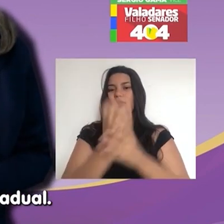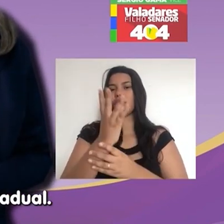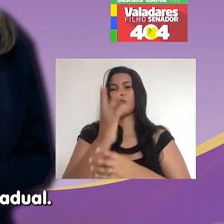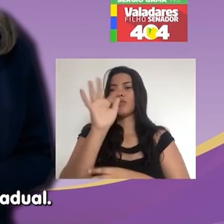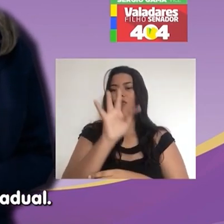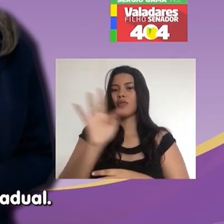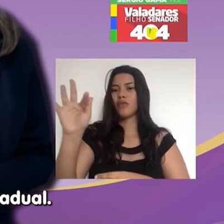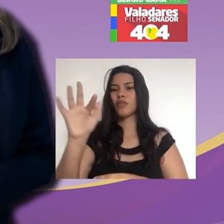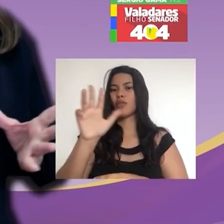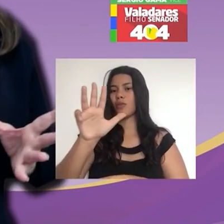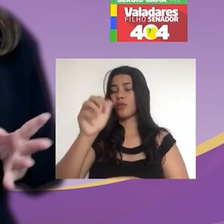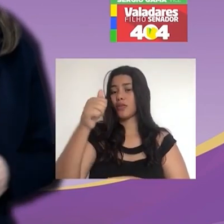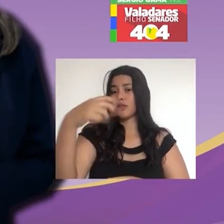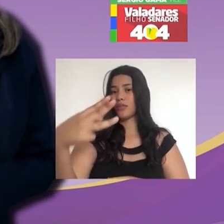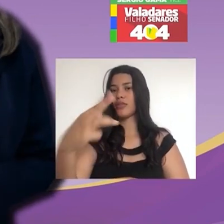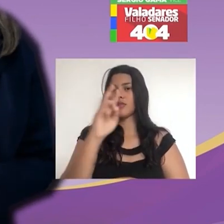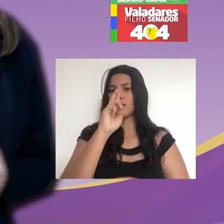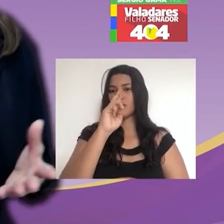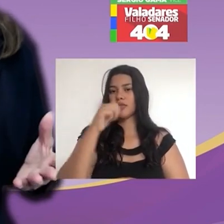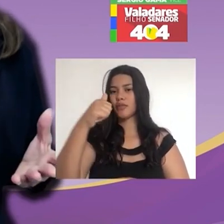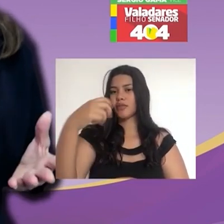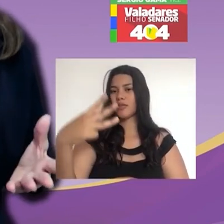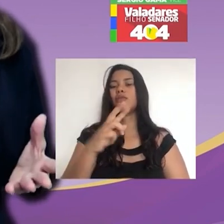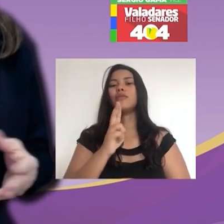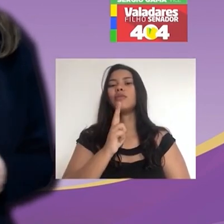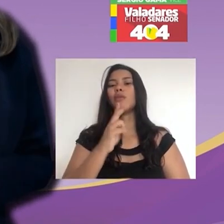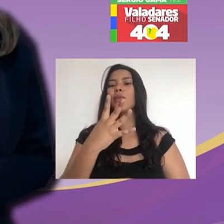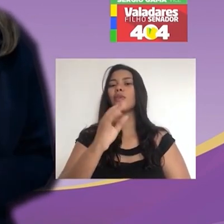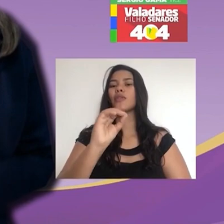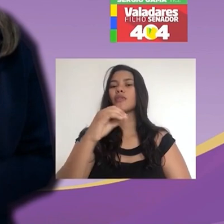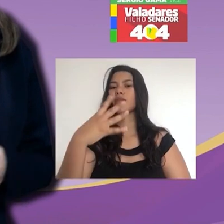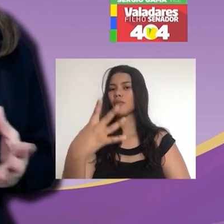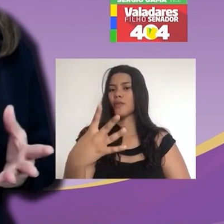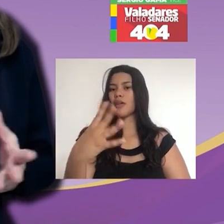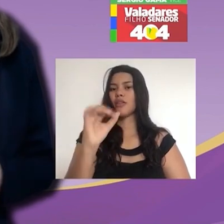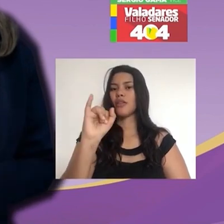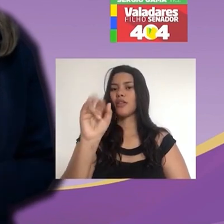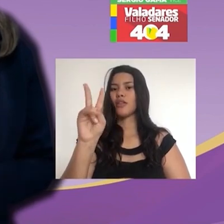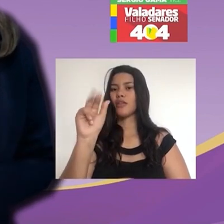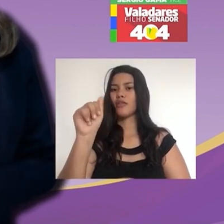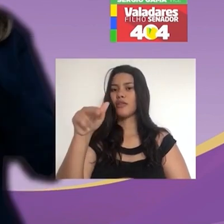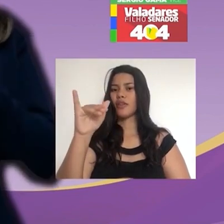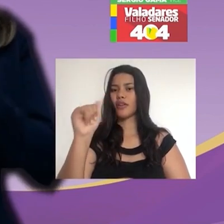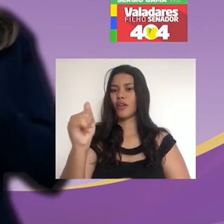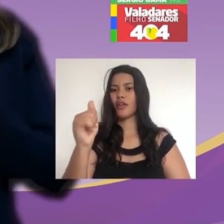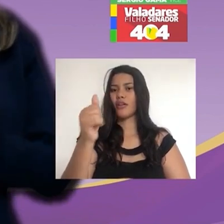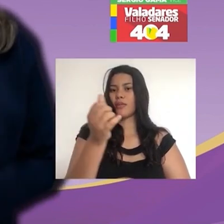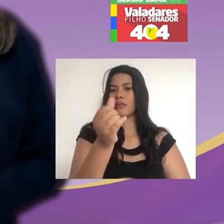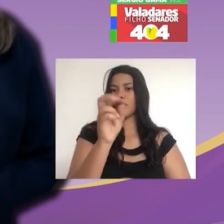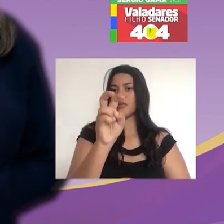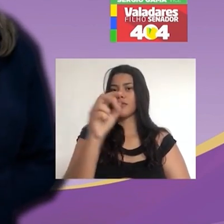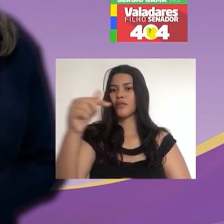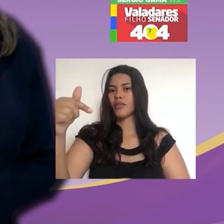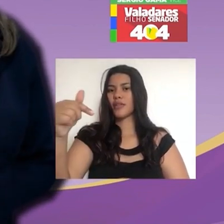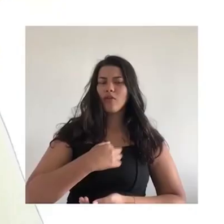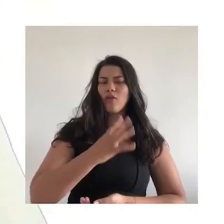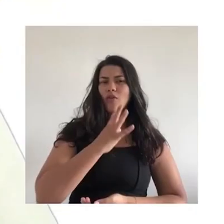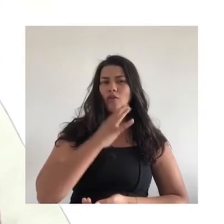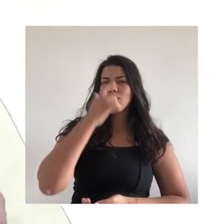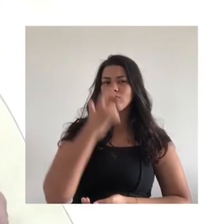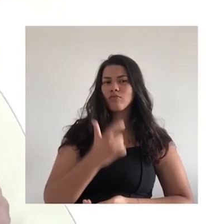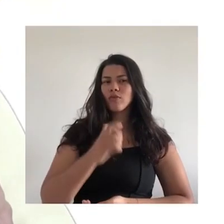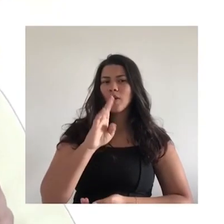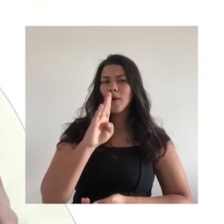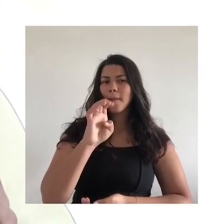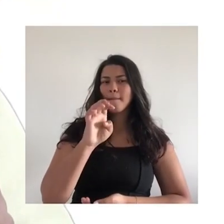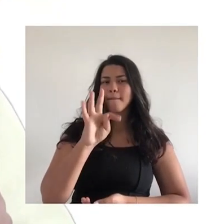universidade estadual. Lula, 13. Rogério, 13. Valadares Filho, 404. Ivânia, 65 e 100. Eu